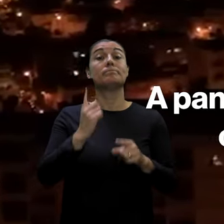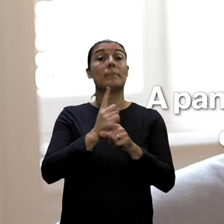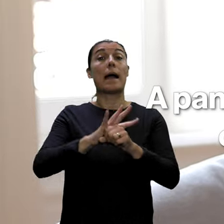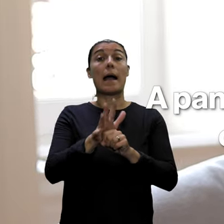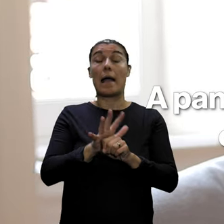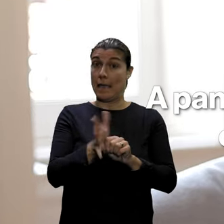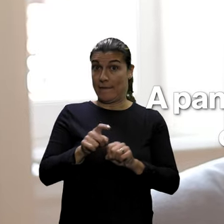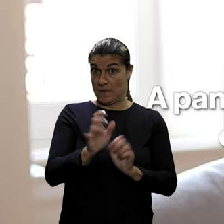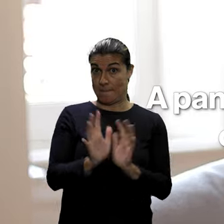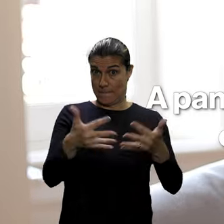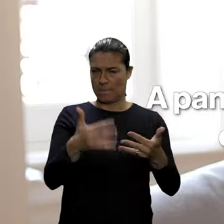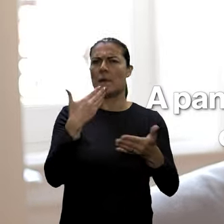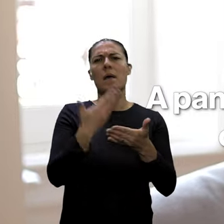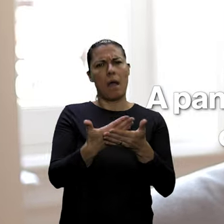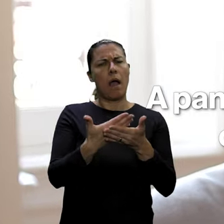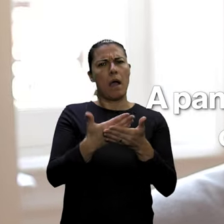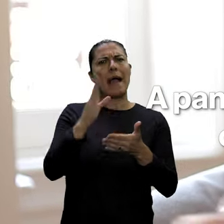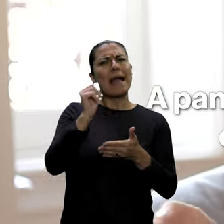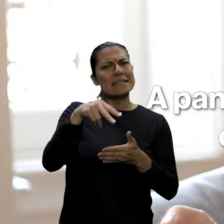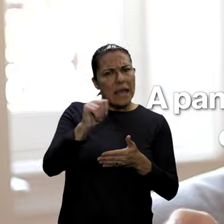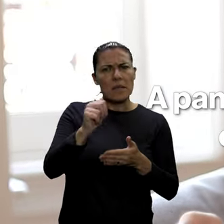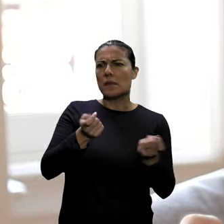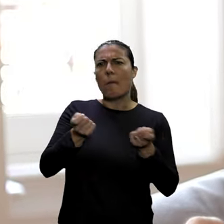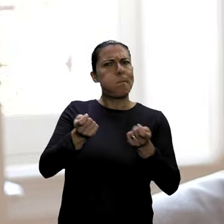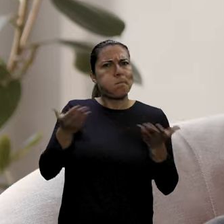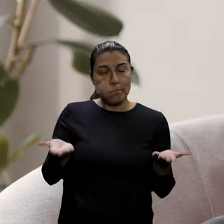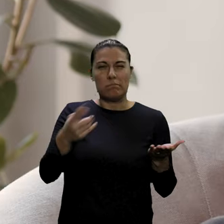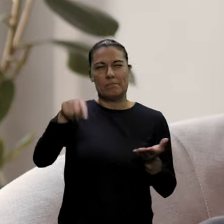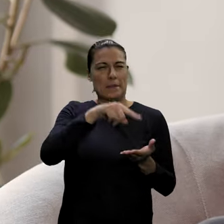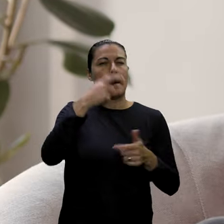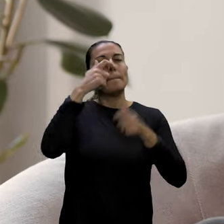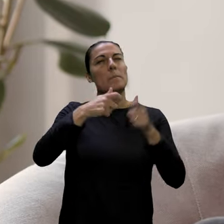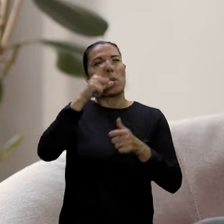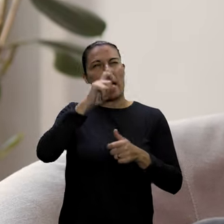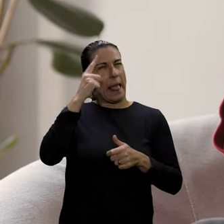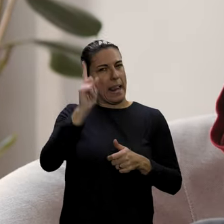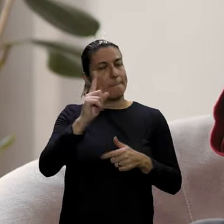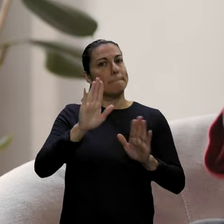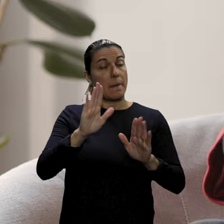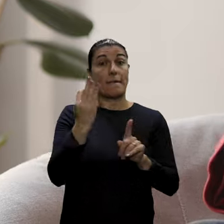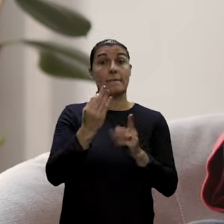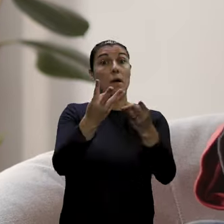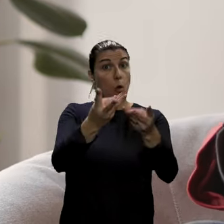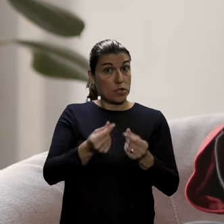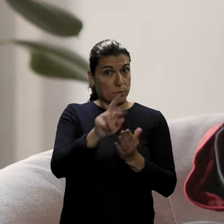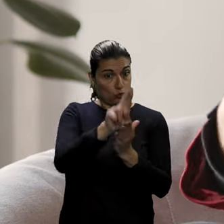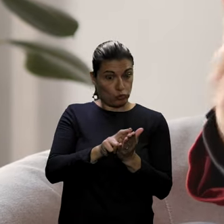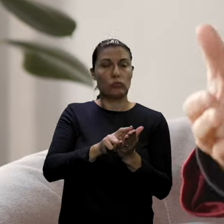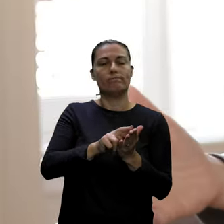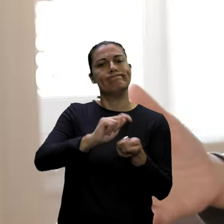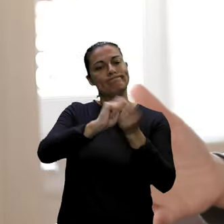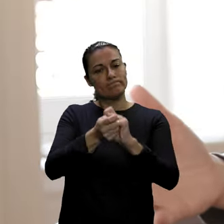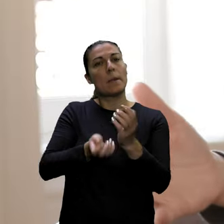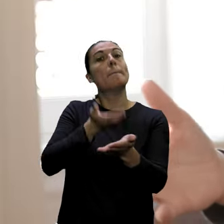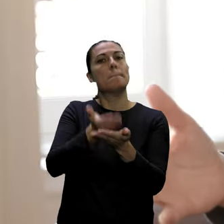A pandemia deixou o SNS de uma situação completamente insustentável. Já pouca gente se lembra, mas houve um orçamento retificativo que prometeu mais